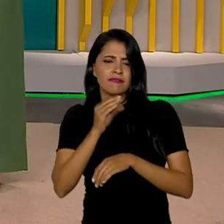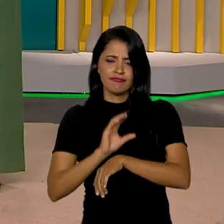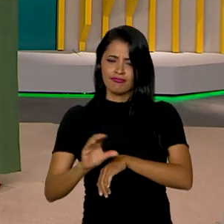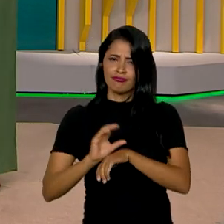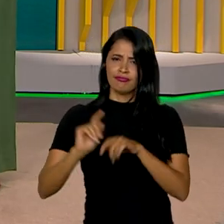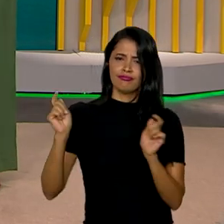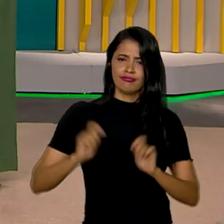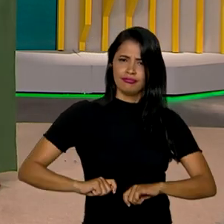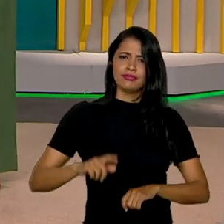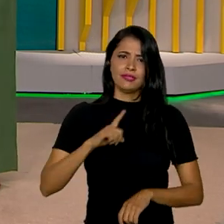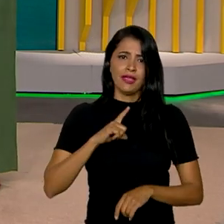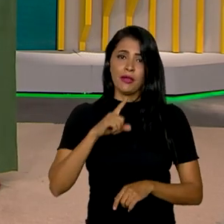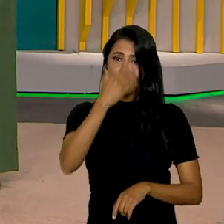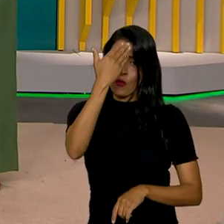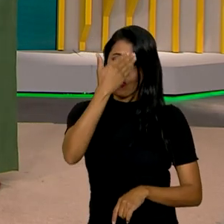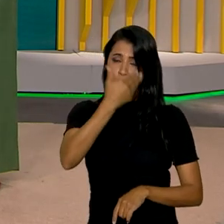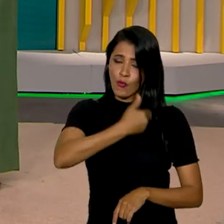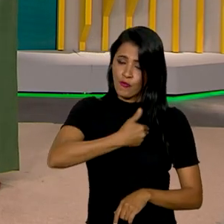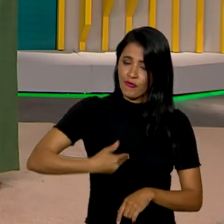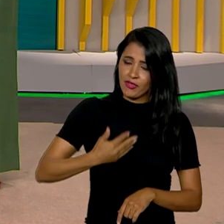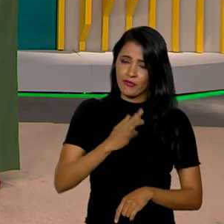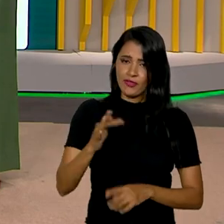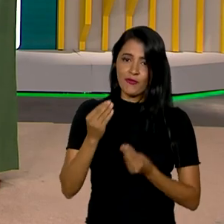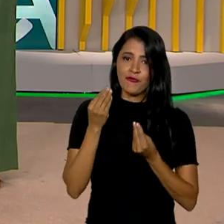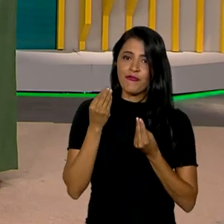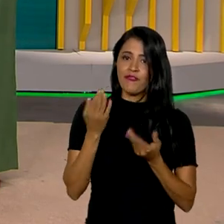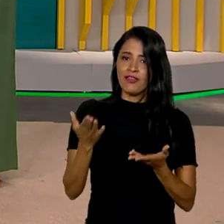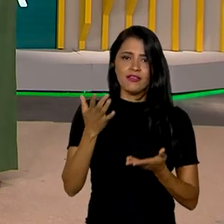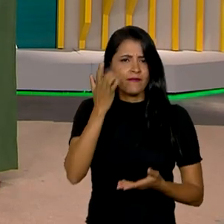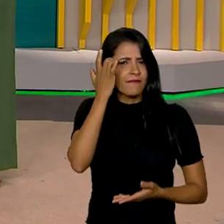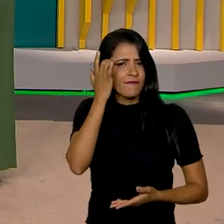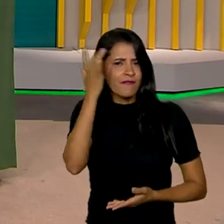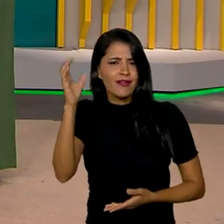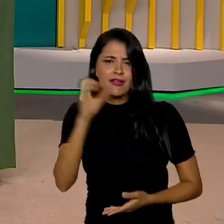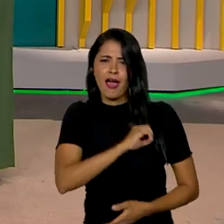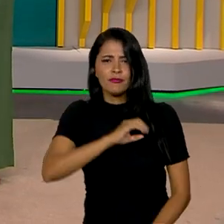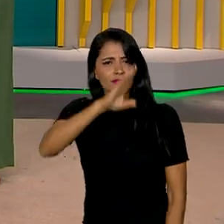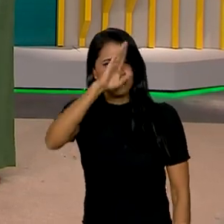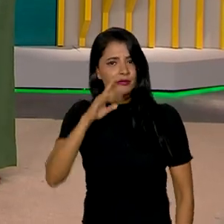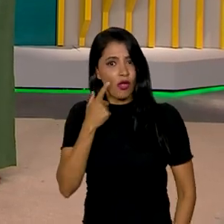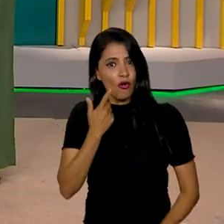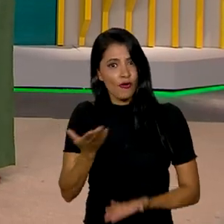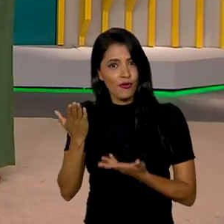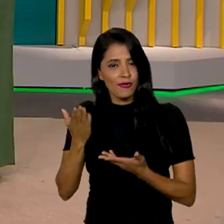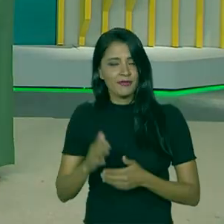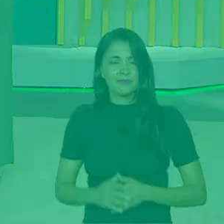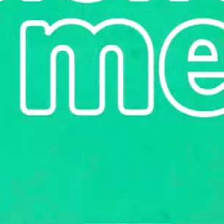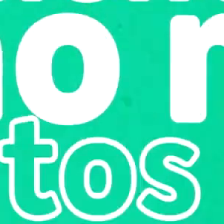capacitação que o governo federal oferece de forma fácil, rápida e gratuita. Confira.